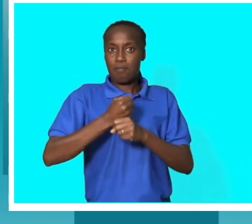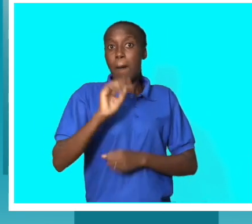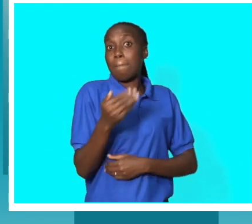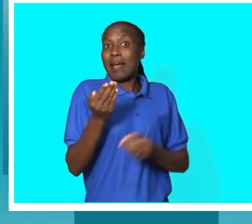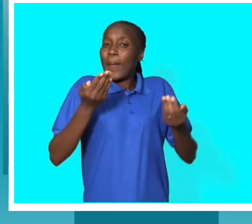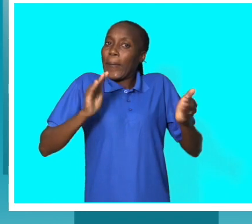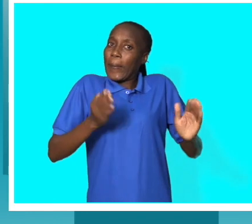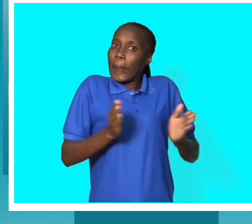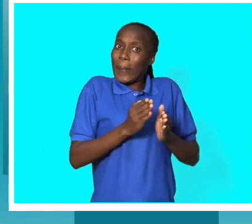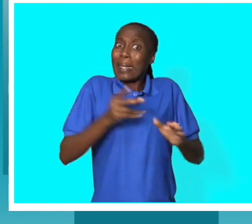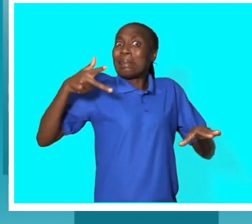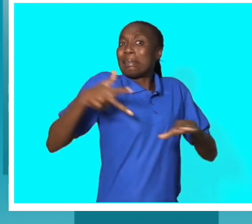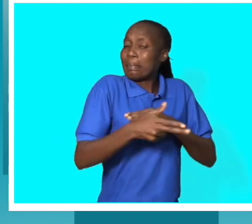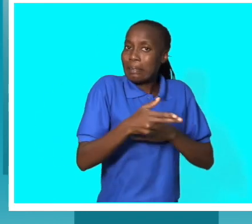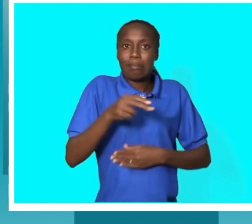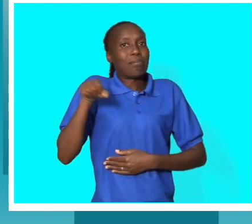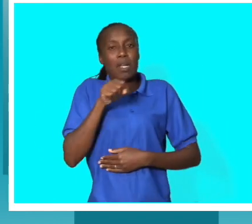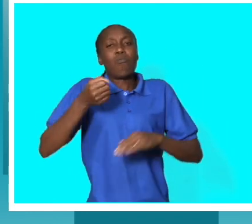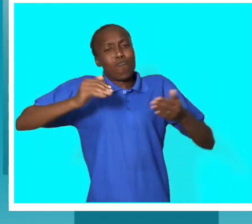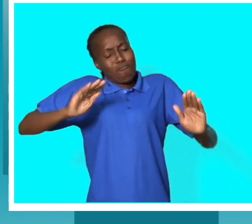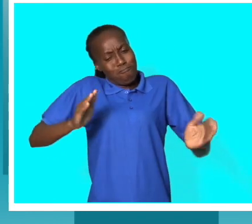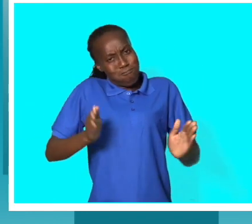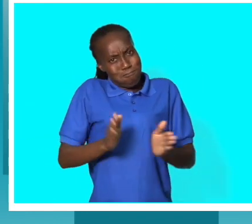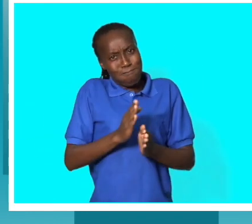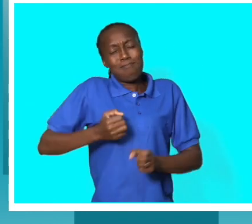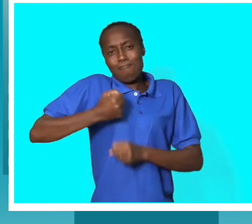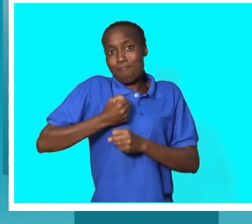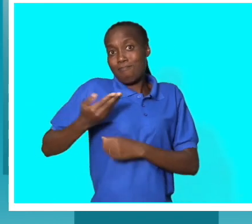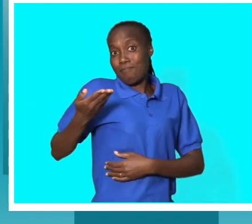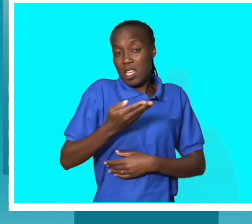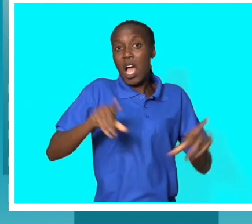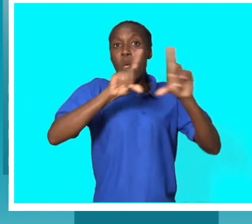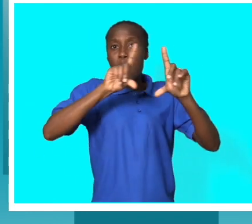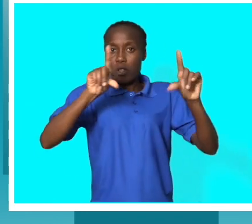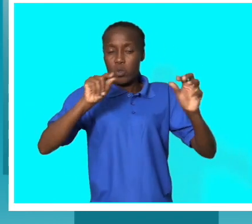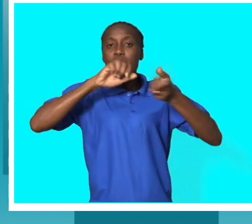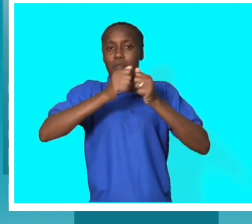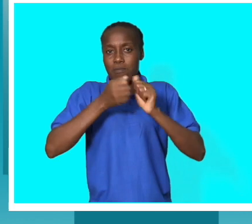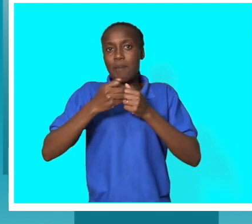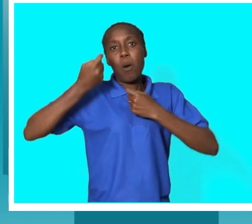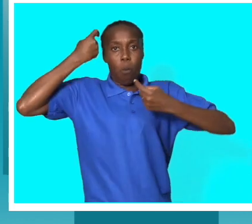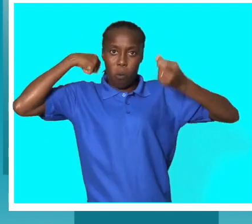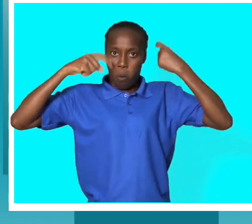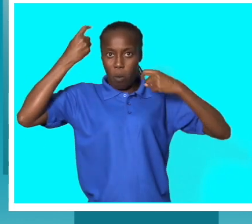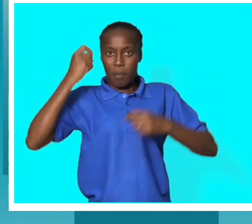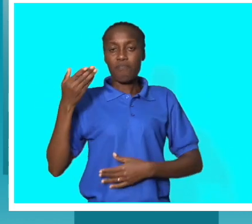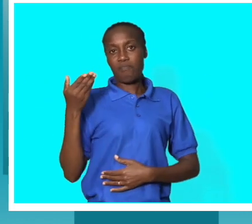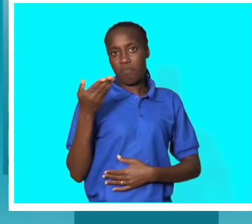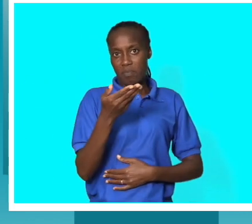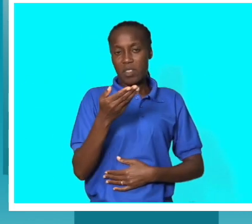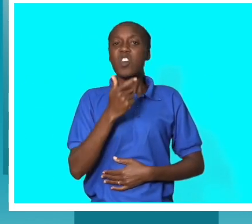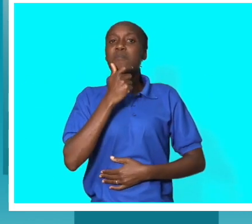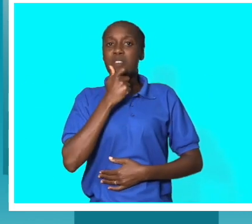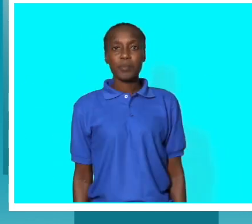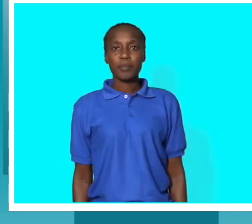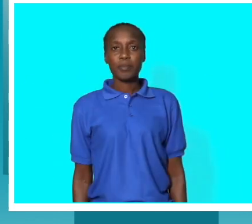reduzir, não quero dizer que iremos estancar, iremos trabalhar no sentido de reduzir esse tal nível elevado de corrupção que graça a nível